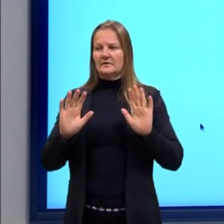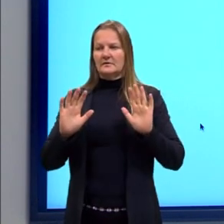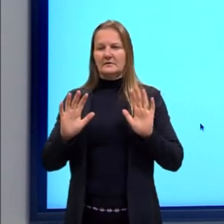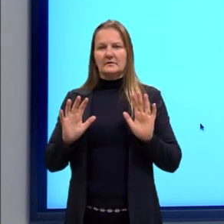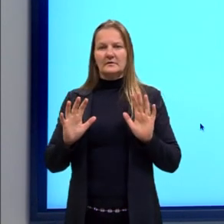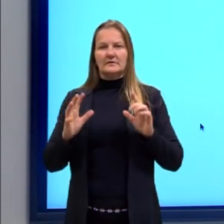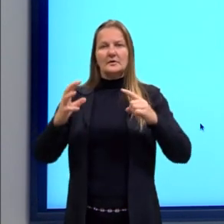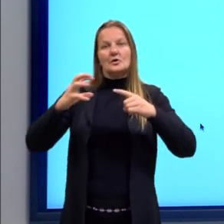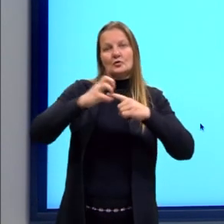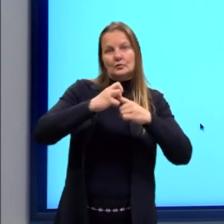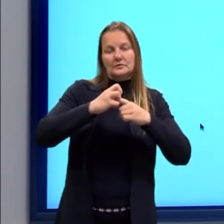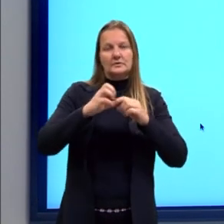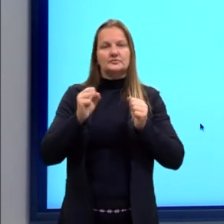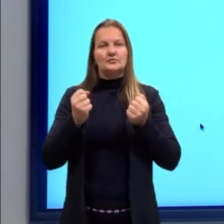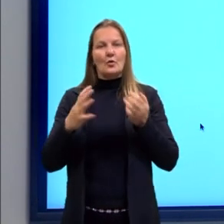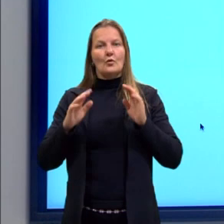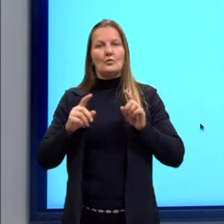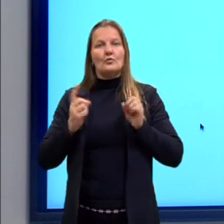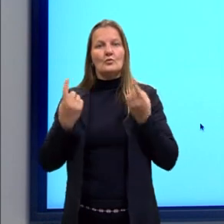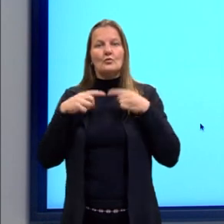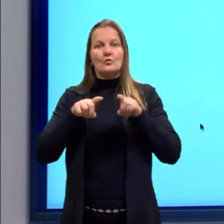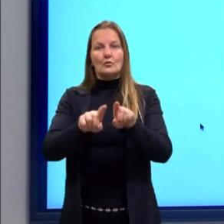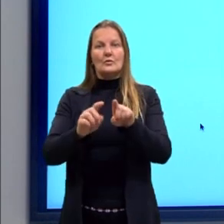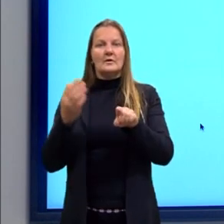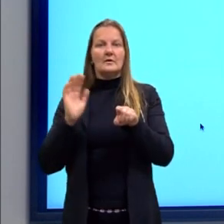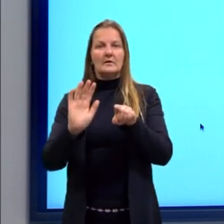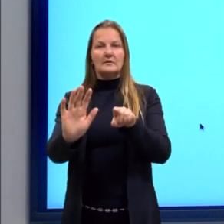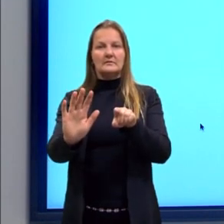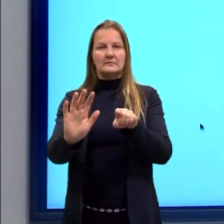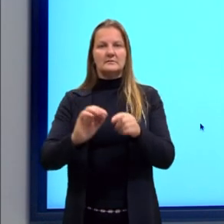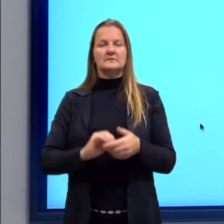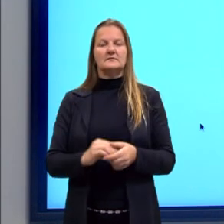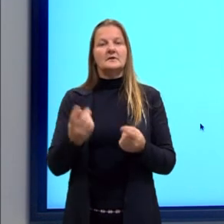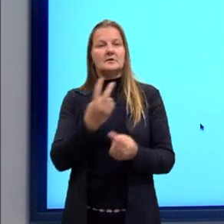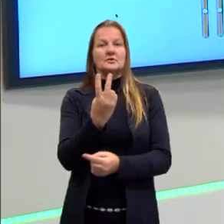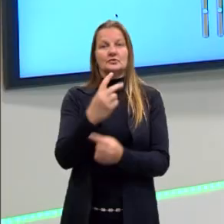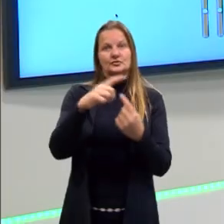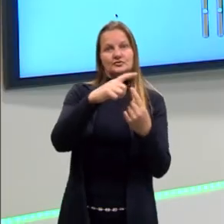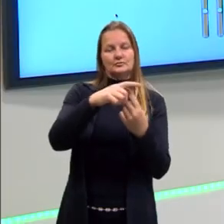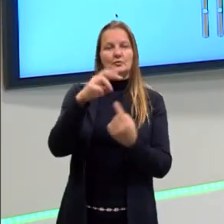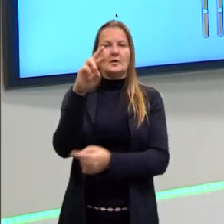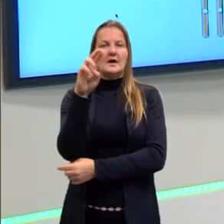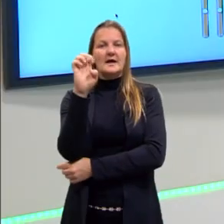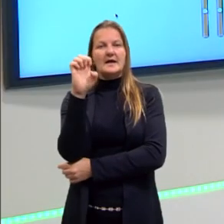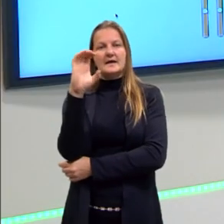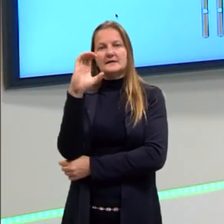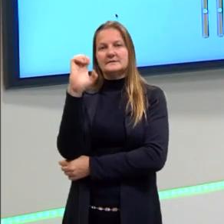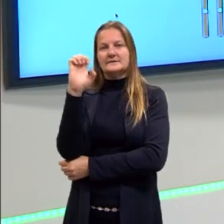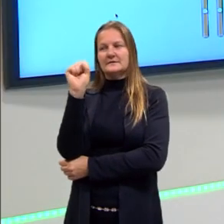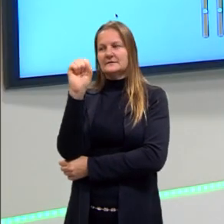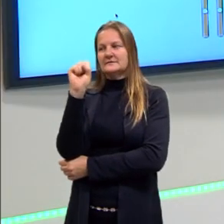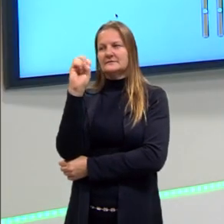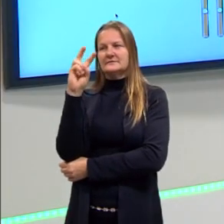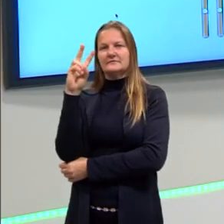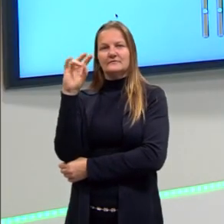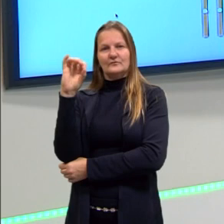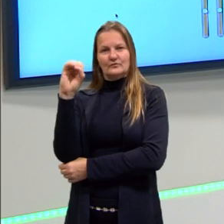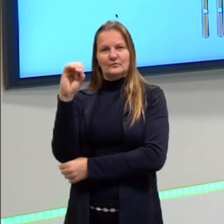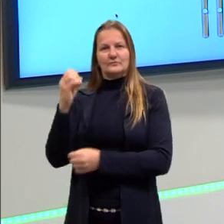Que nós vamos falar um pouquinho mais adiante sobre isso. Então, aqui na imagem, nós vemos os cromossomos